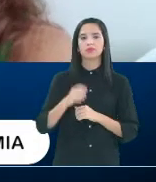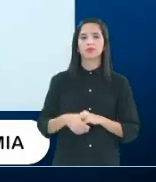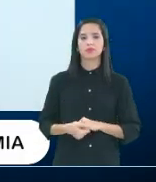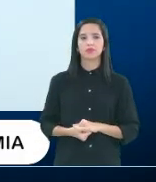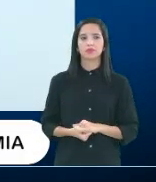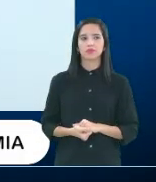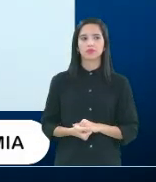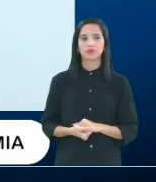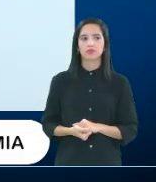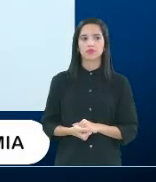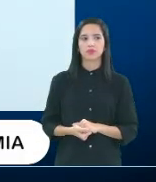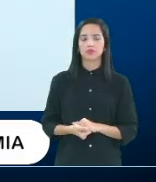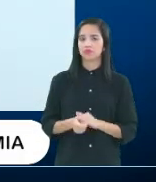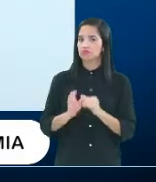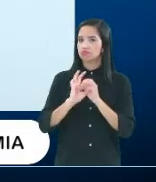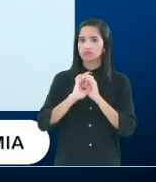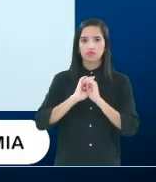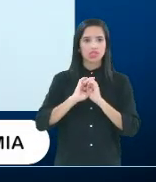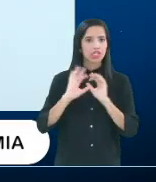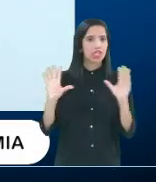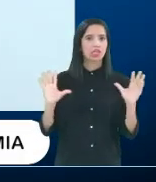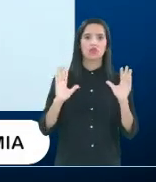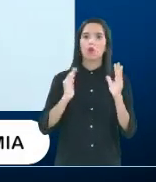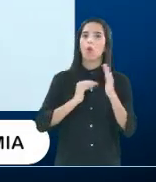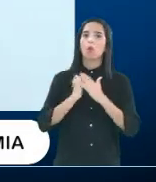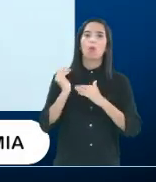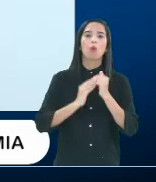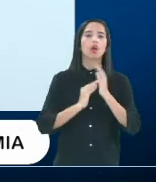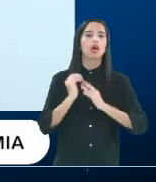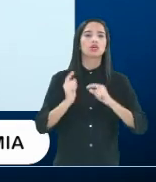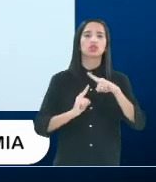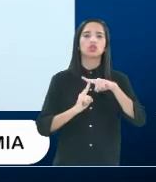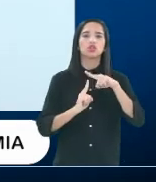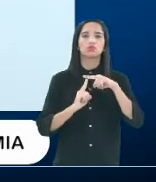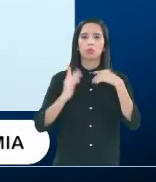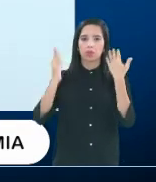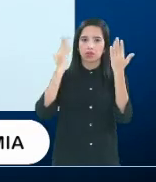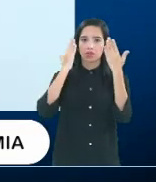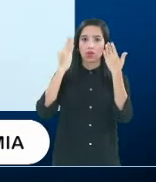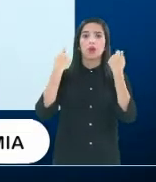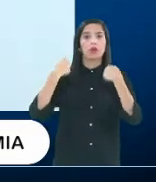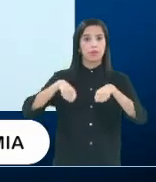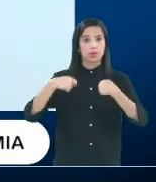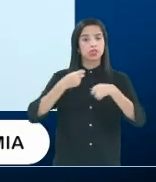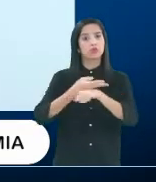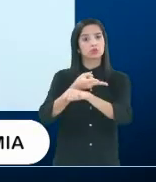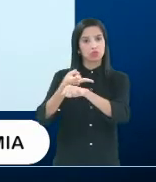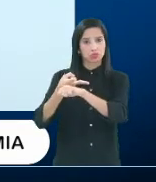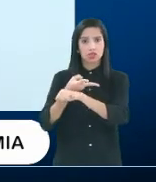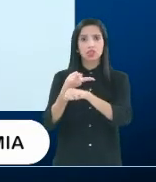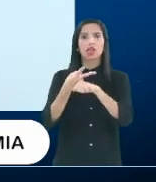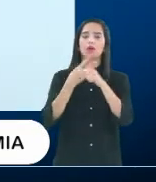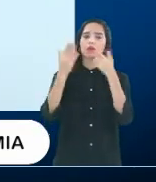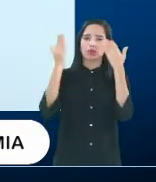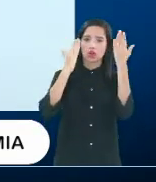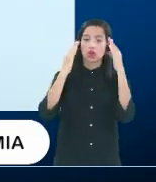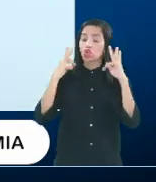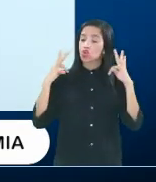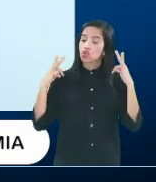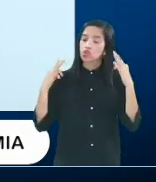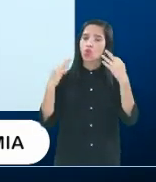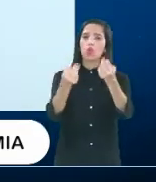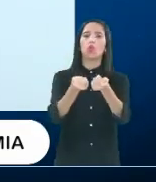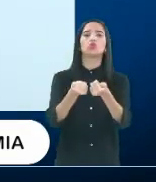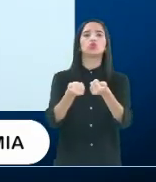independente da abordagem, tá, é procurar o psicólogo, todas as abordagens, elas